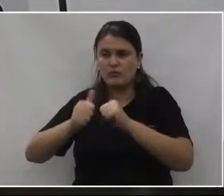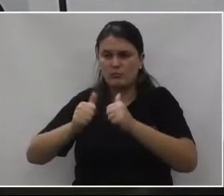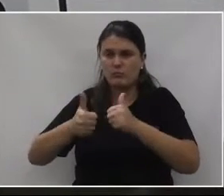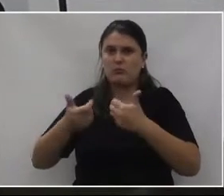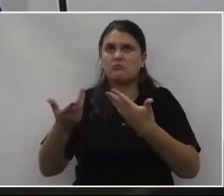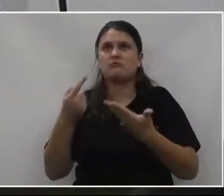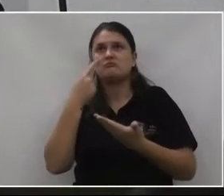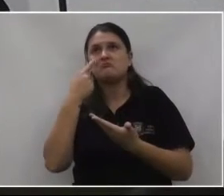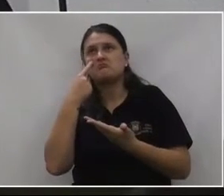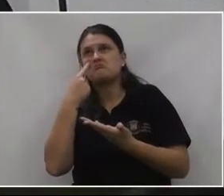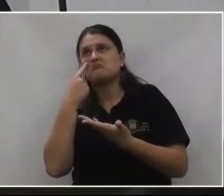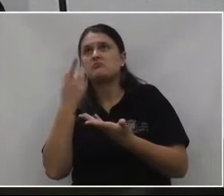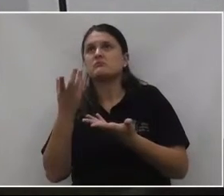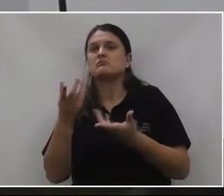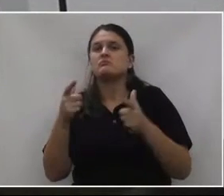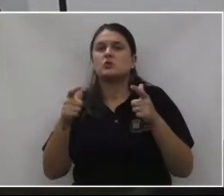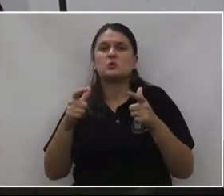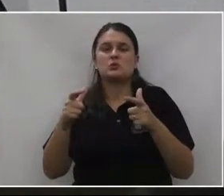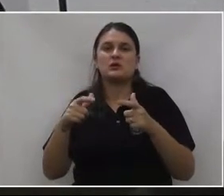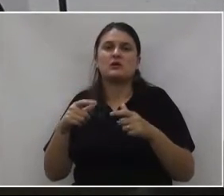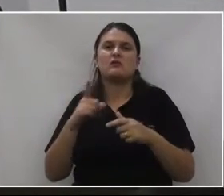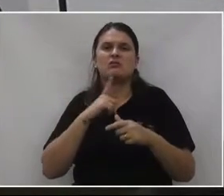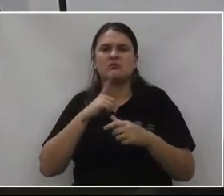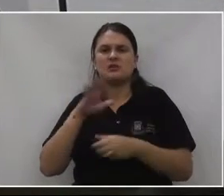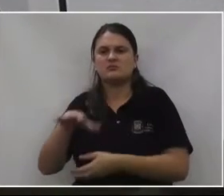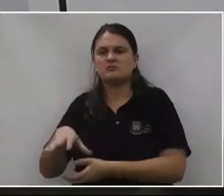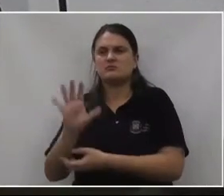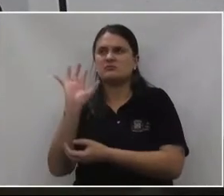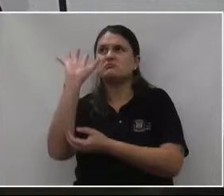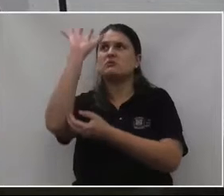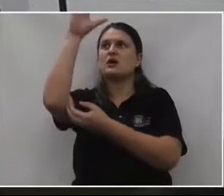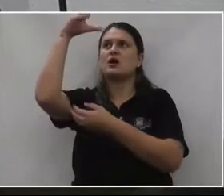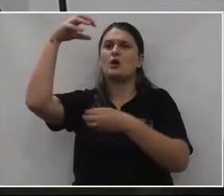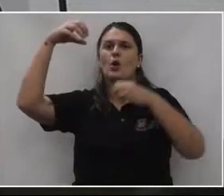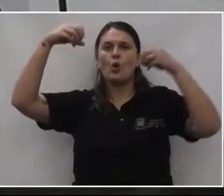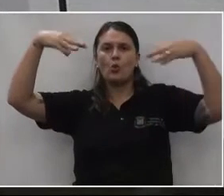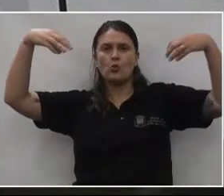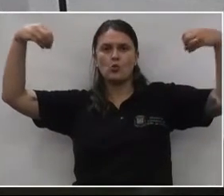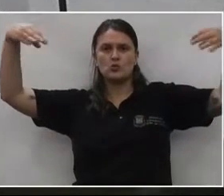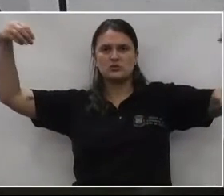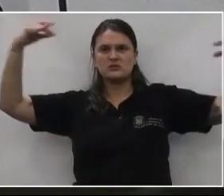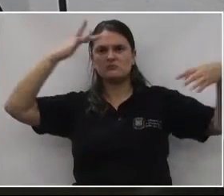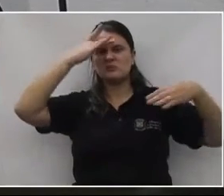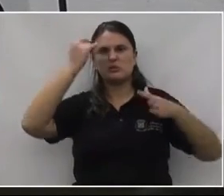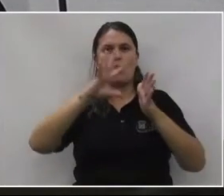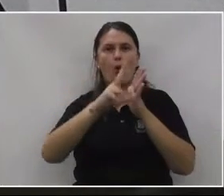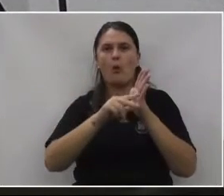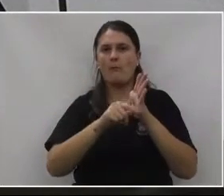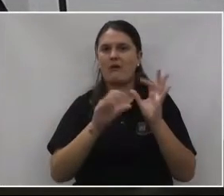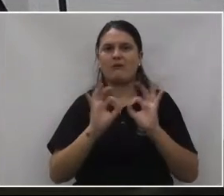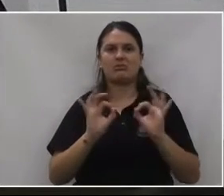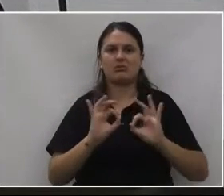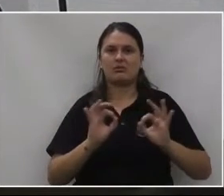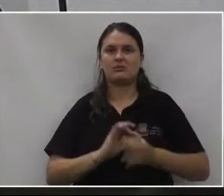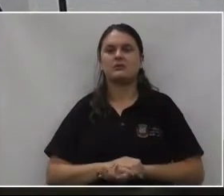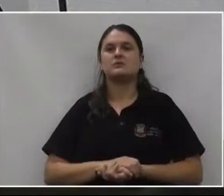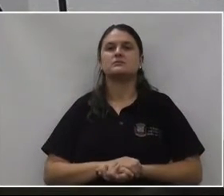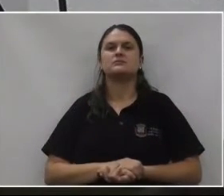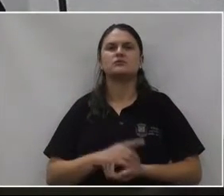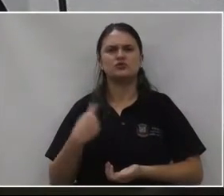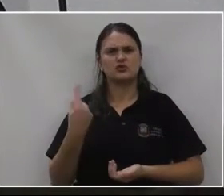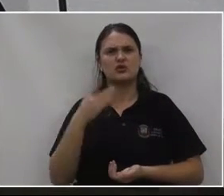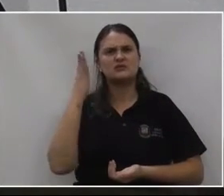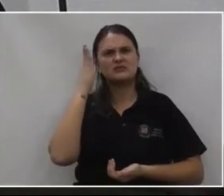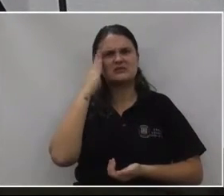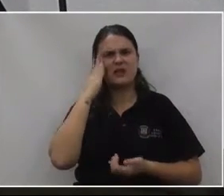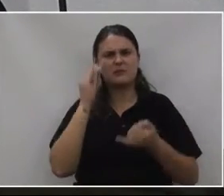até uma quadra que nem tenha de basquete, uma iluminação mais alta para o pessoal não ter acesso para puxar, a gente sabe que